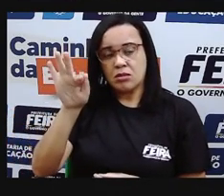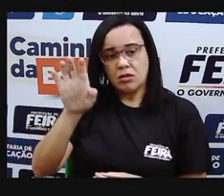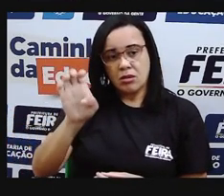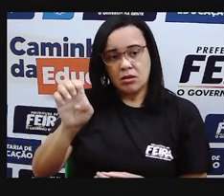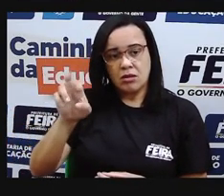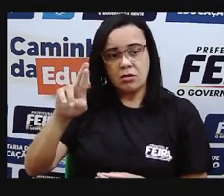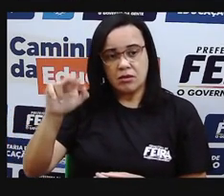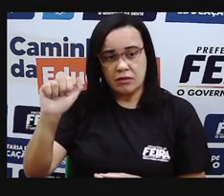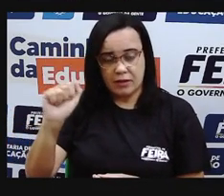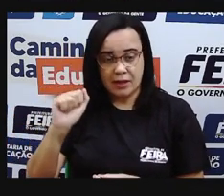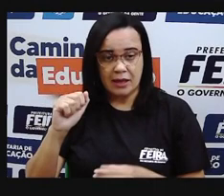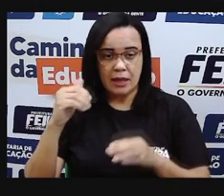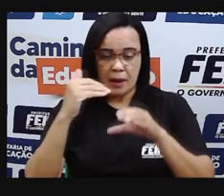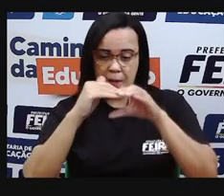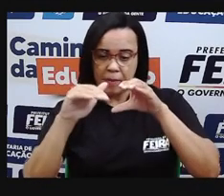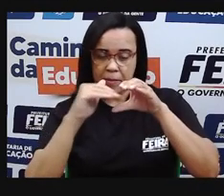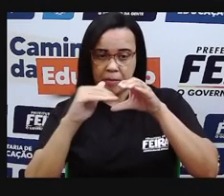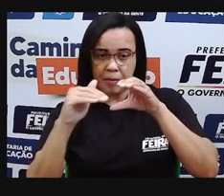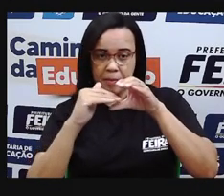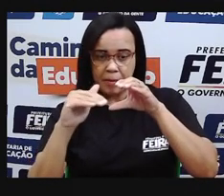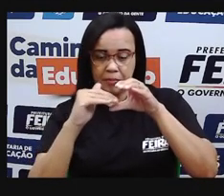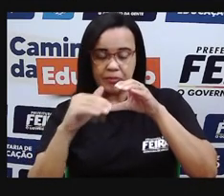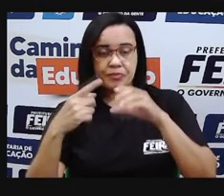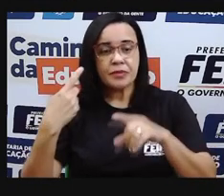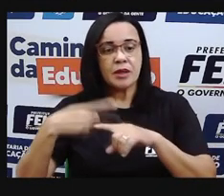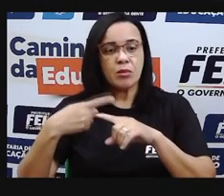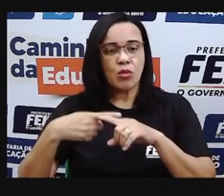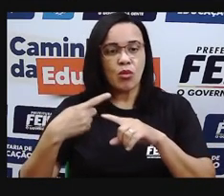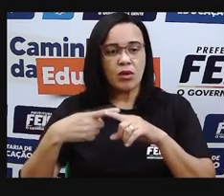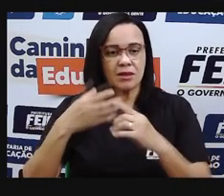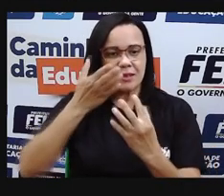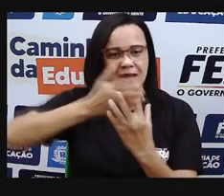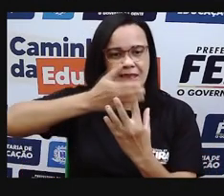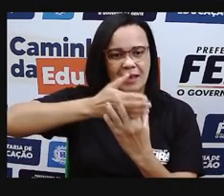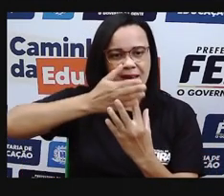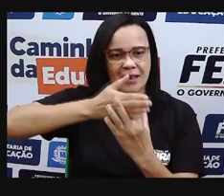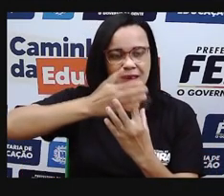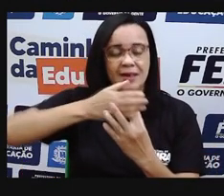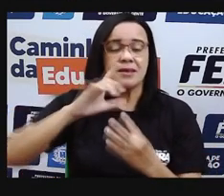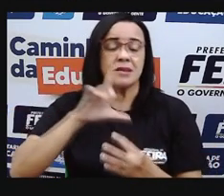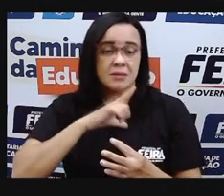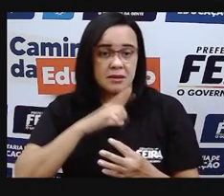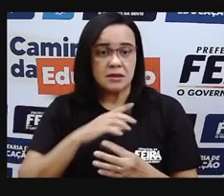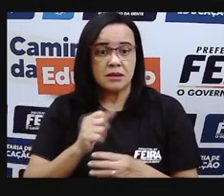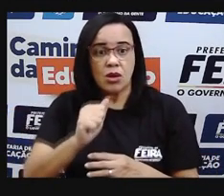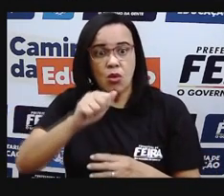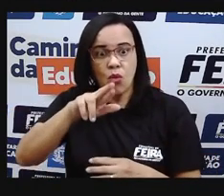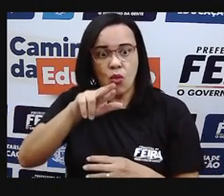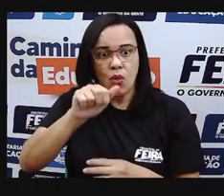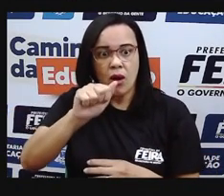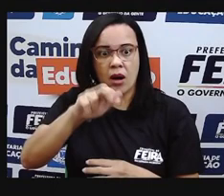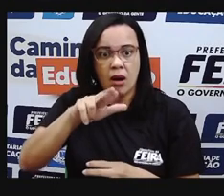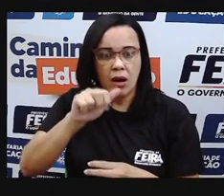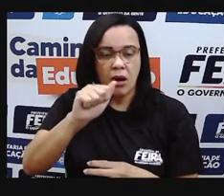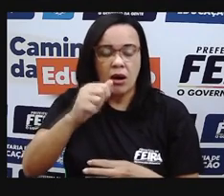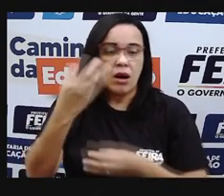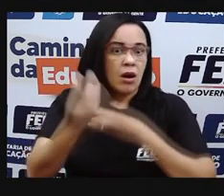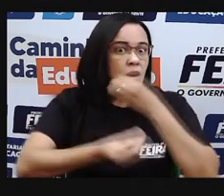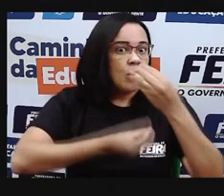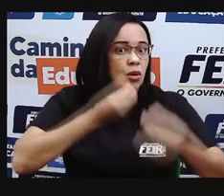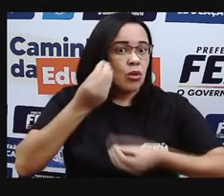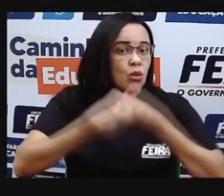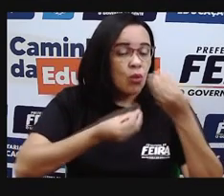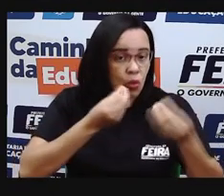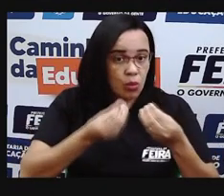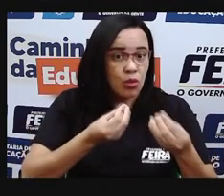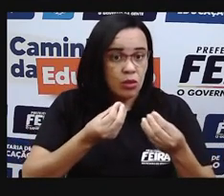nela em que o ar também começa a ficar rarefeito, onde ocorrem muitas combustões